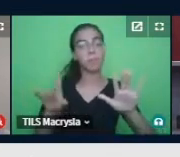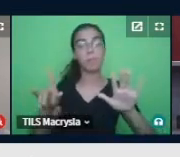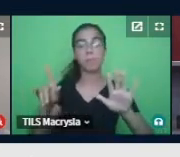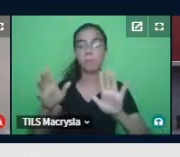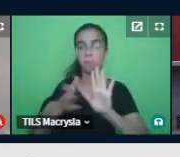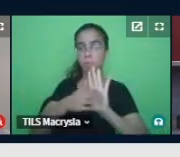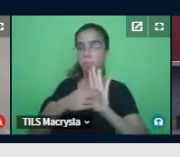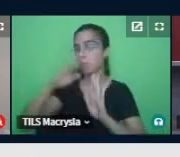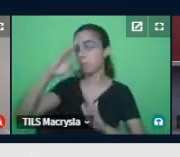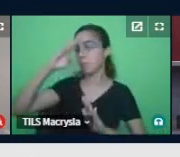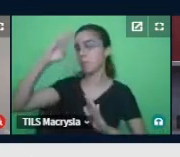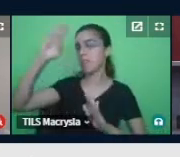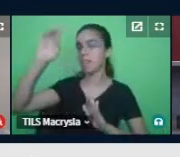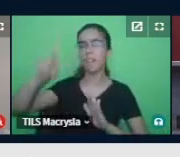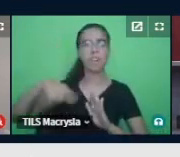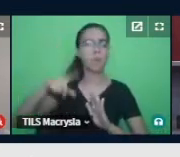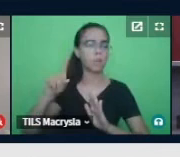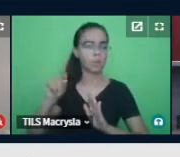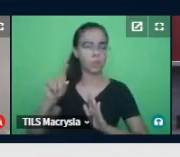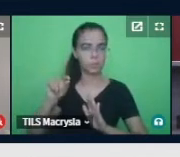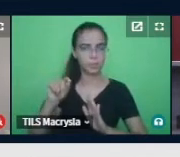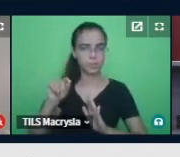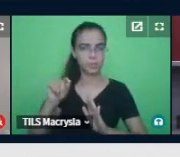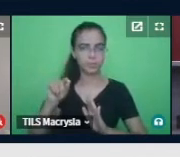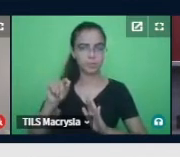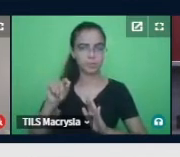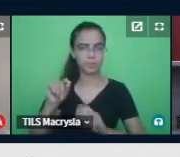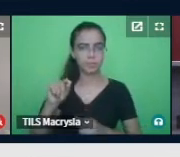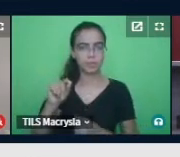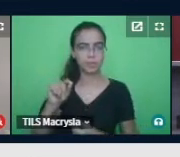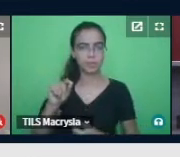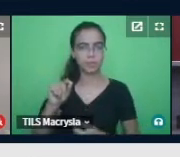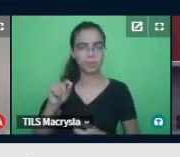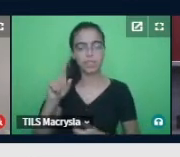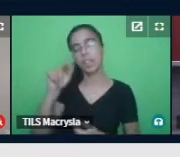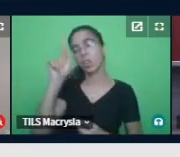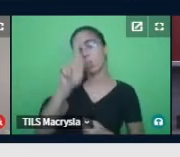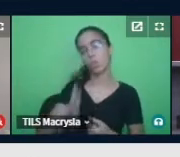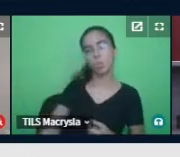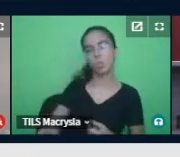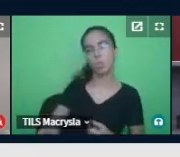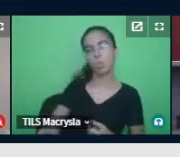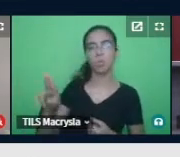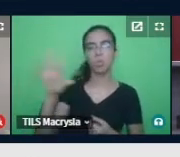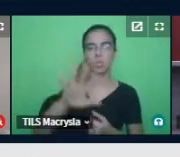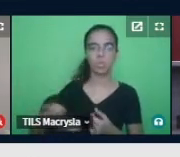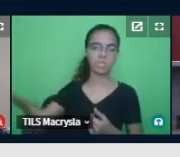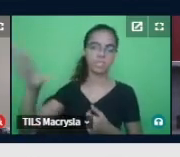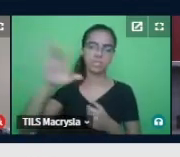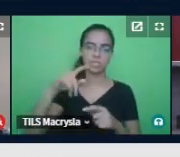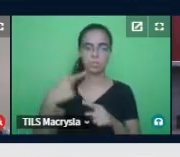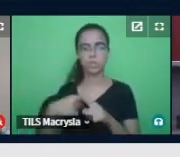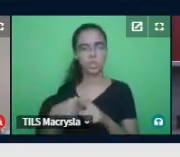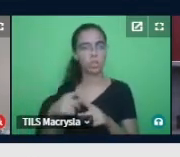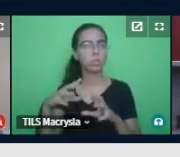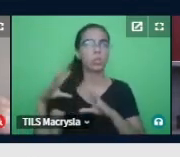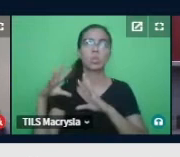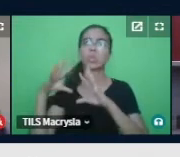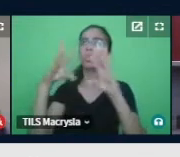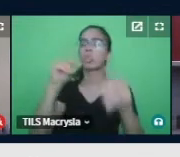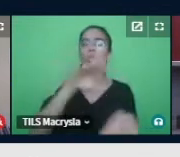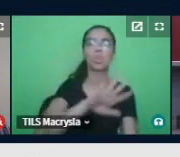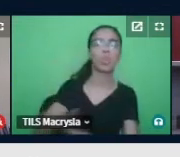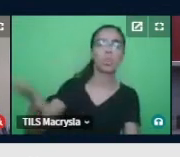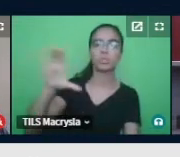nós vislumbramos o desenho universal da aprendizagem, porque nem sempre há em todos os CIOs o professor especialista também,